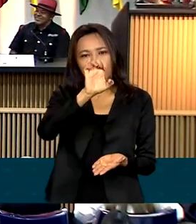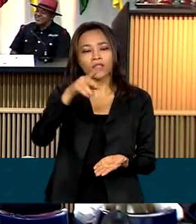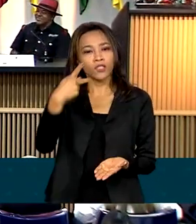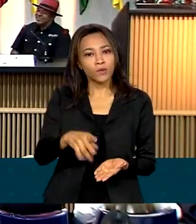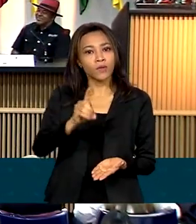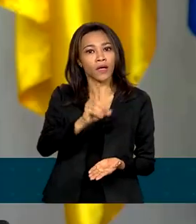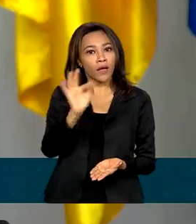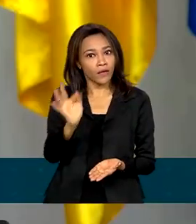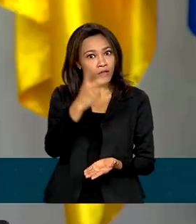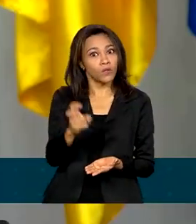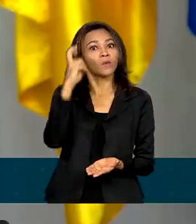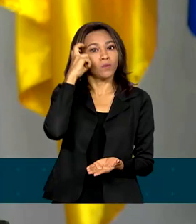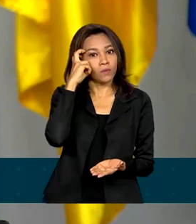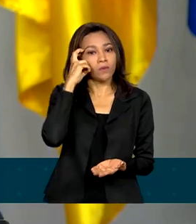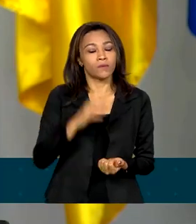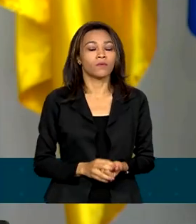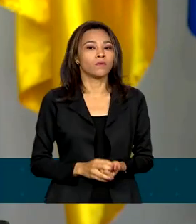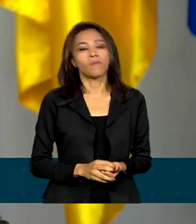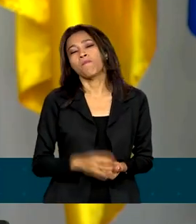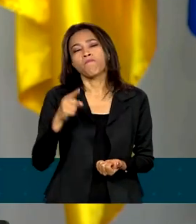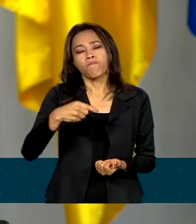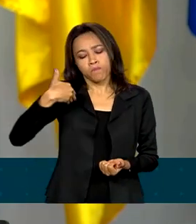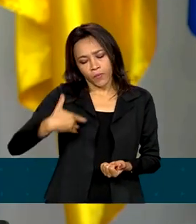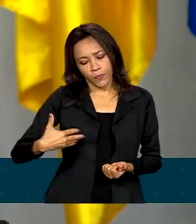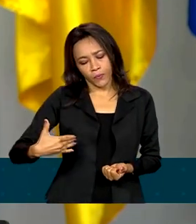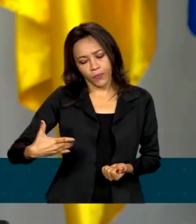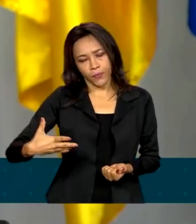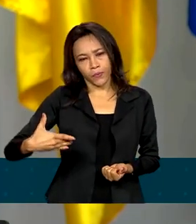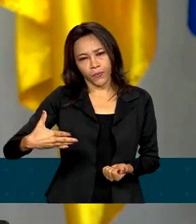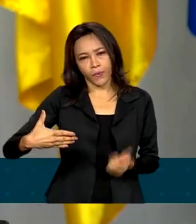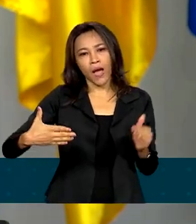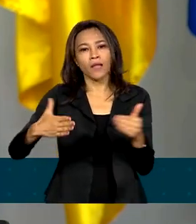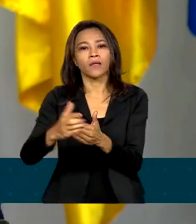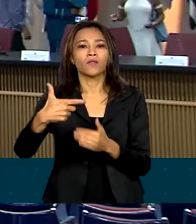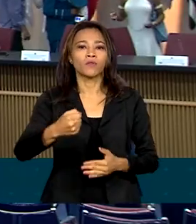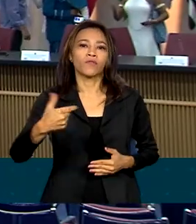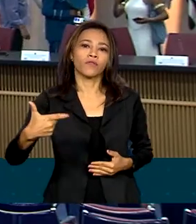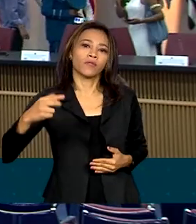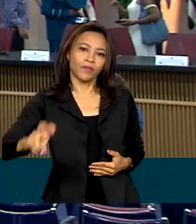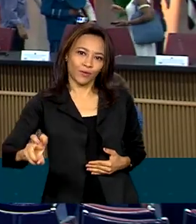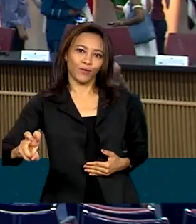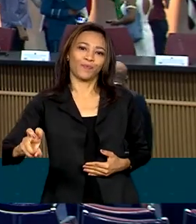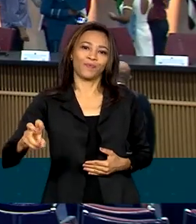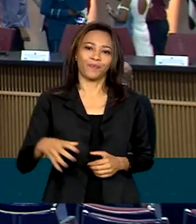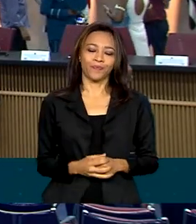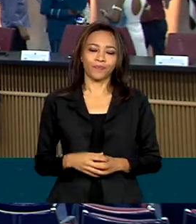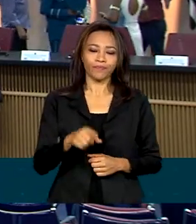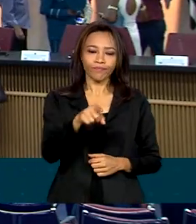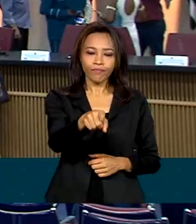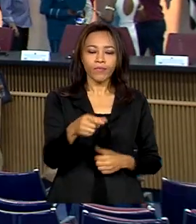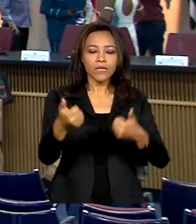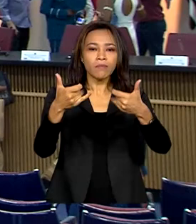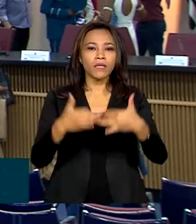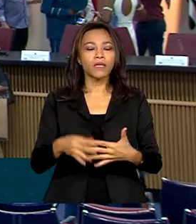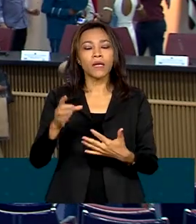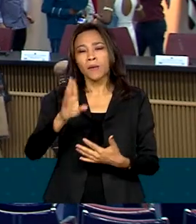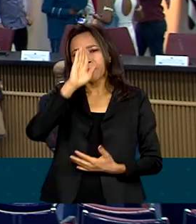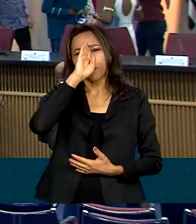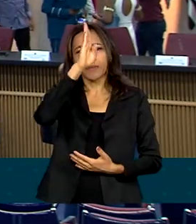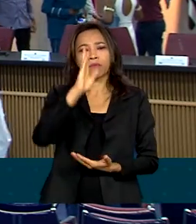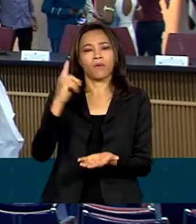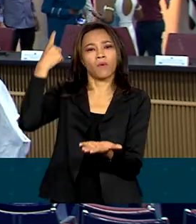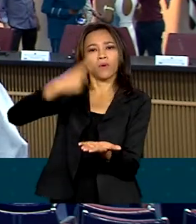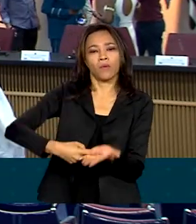de cultura. O exercício do mandato é até 2025. A principal tarefa do Conselho Nacional de